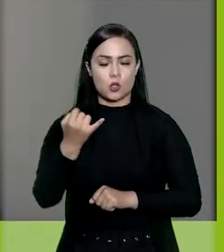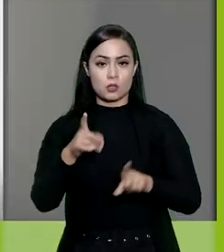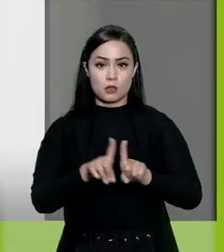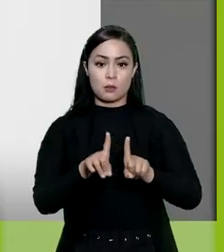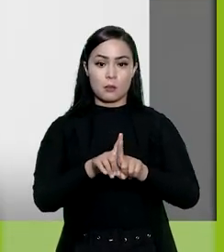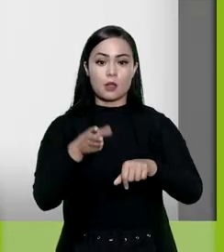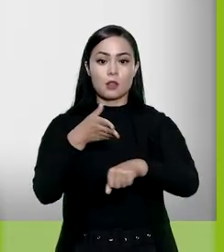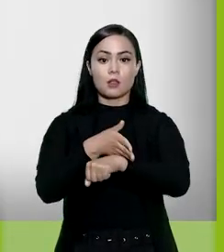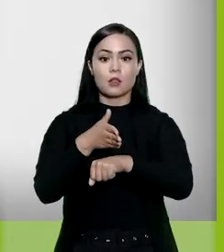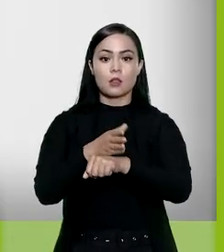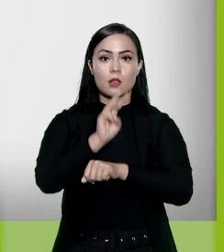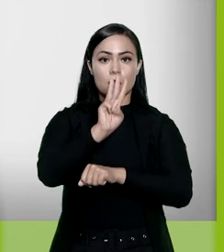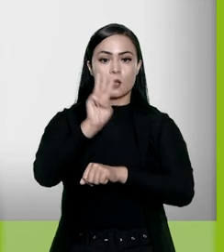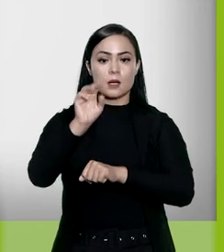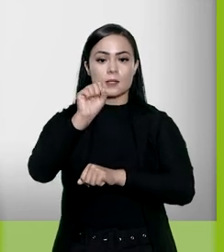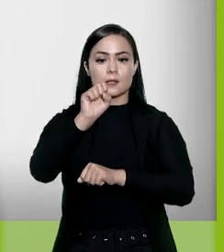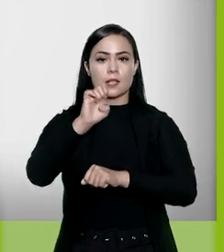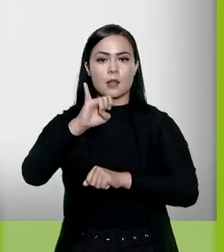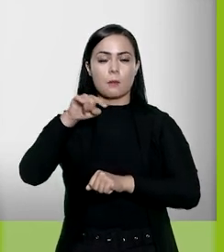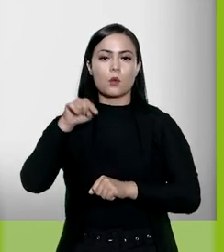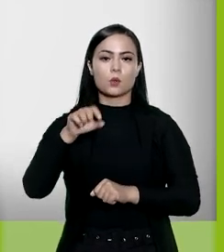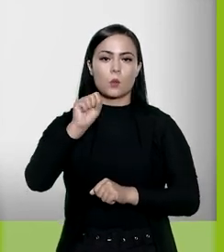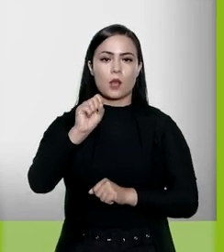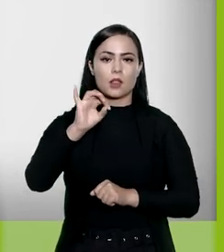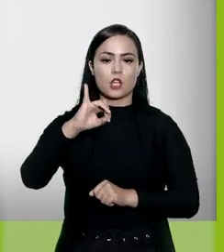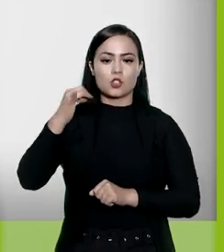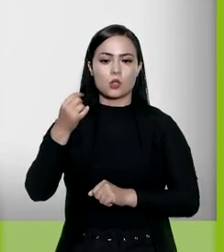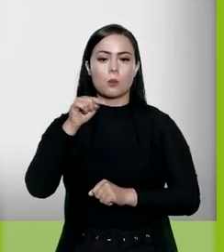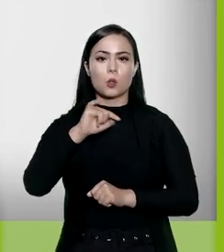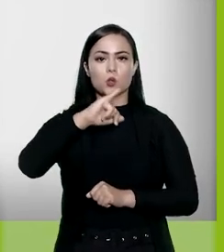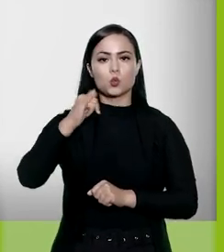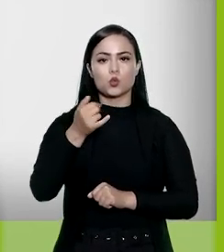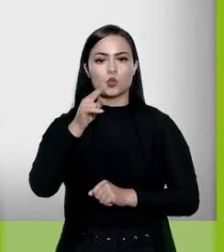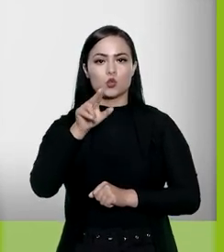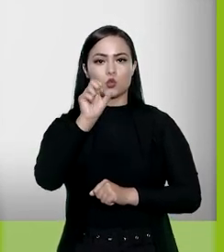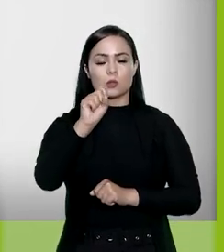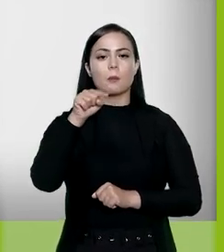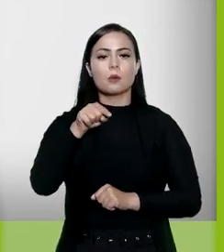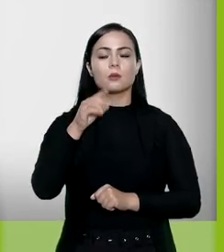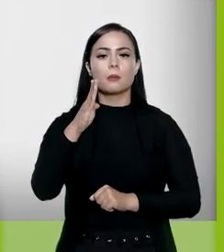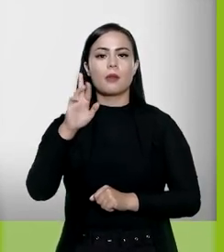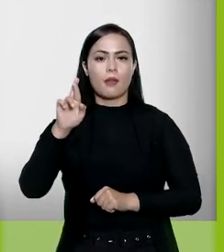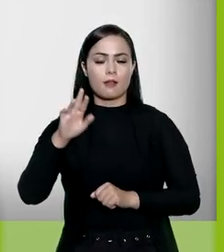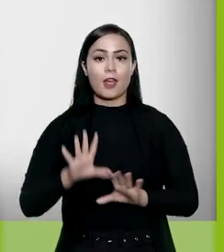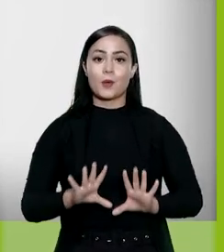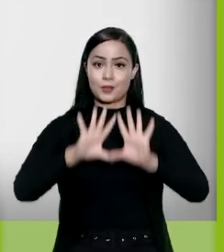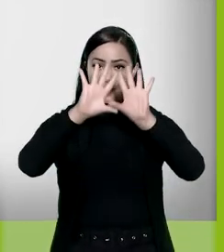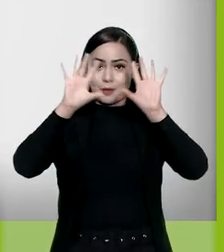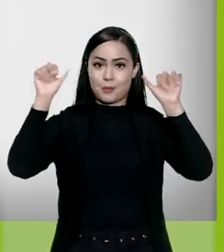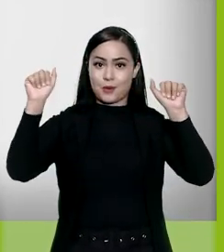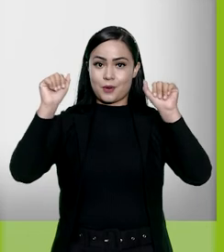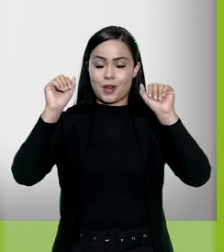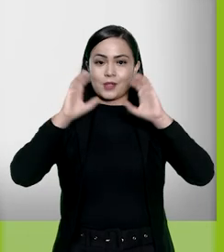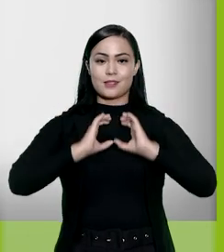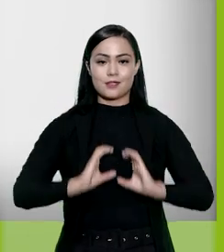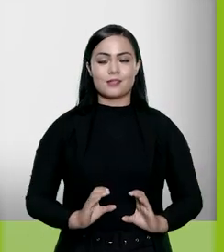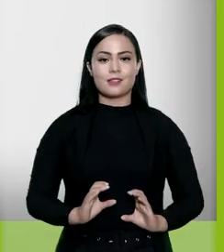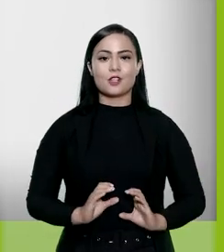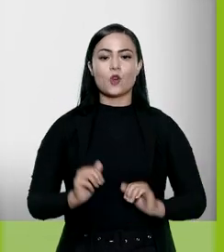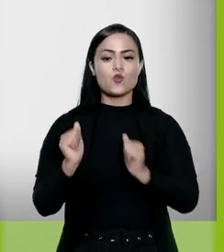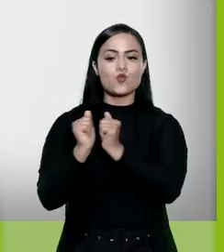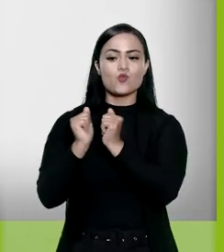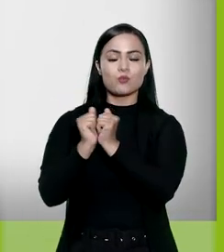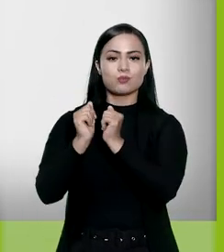ou através do endereço sei.stj.jus.br É o Tribunal da Cidadania,